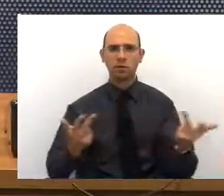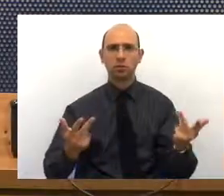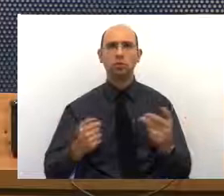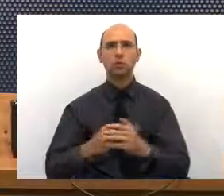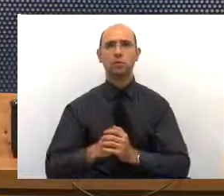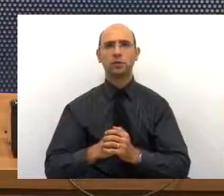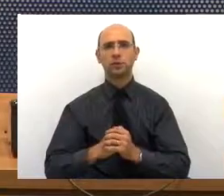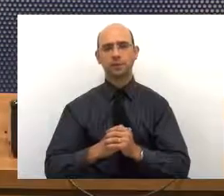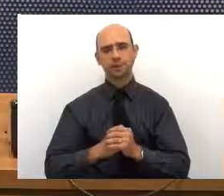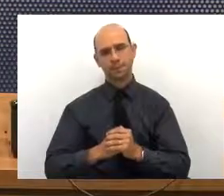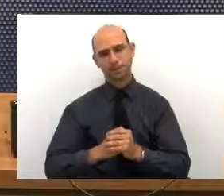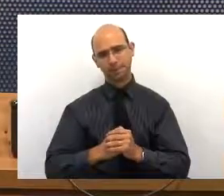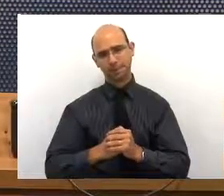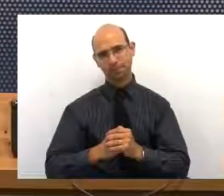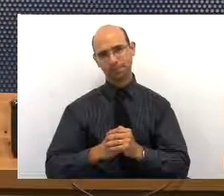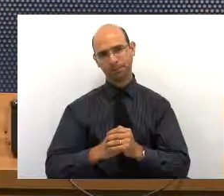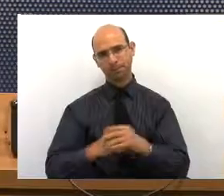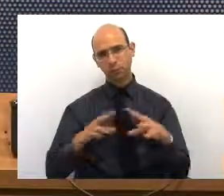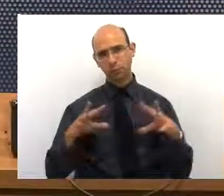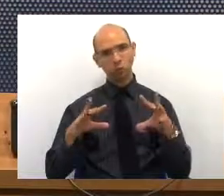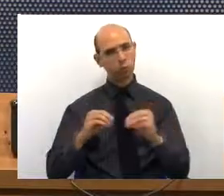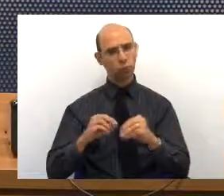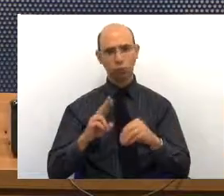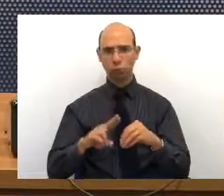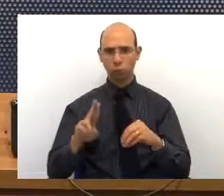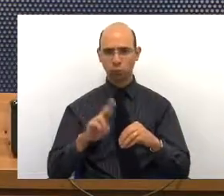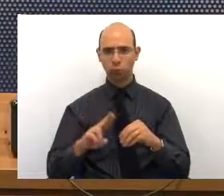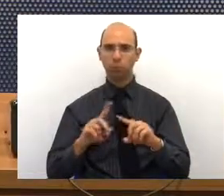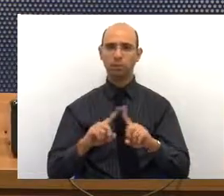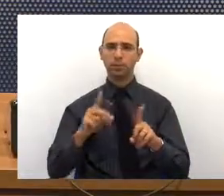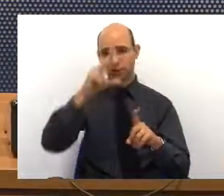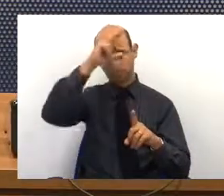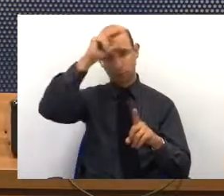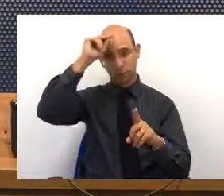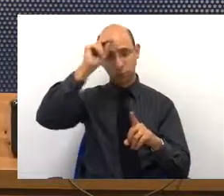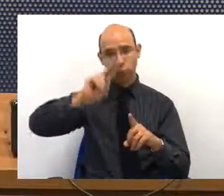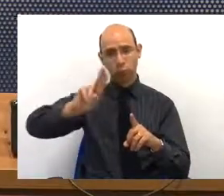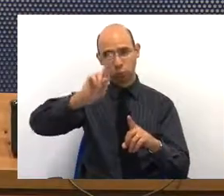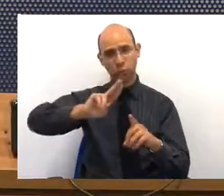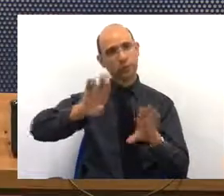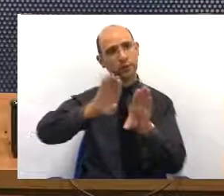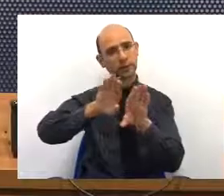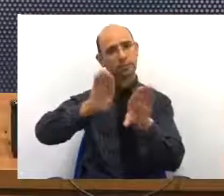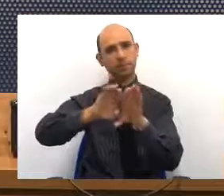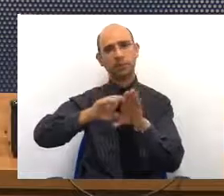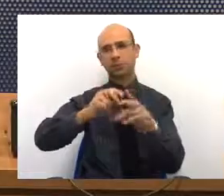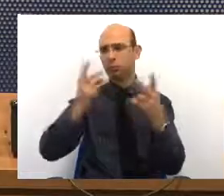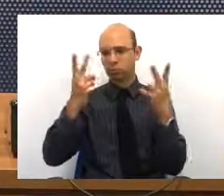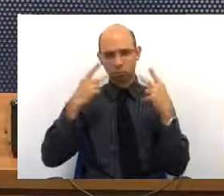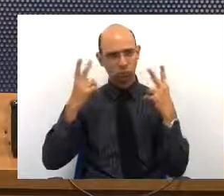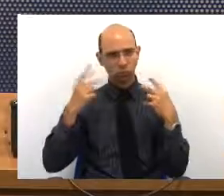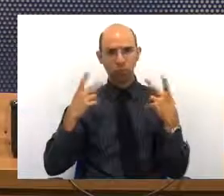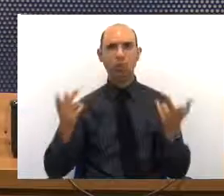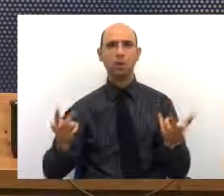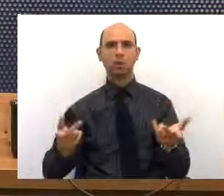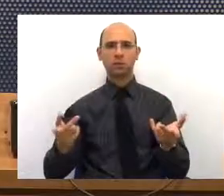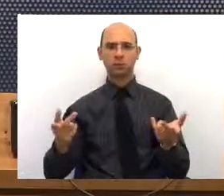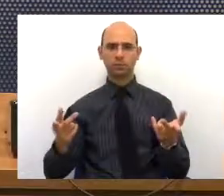é tudo que a gente usa, mas a prefeitura usa. É de uso comum, também